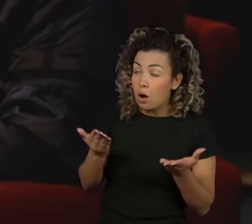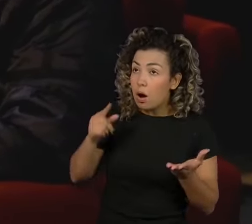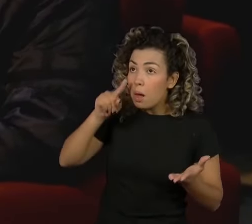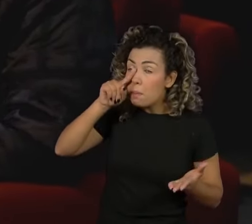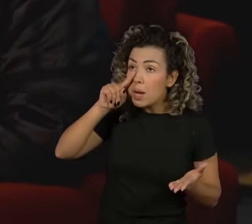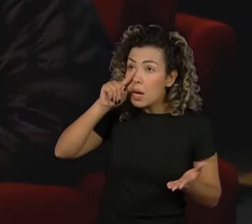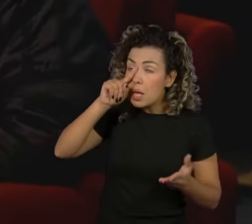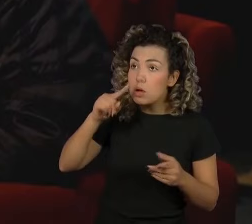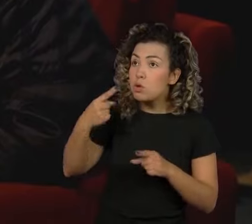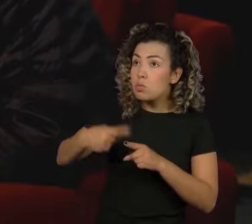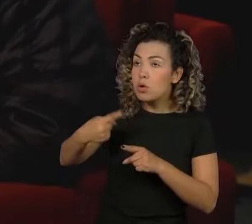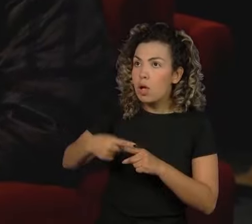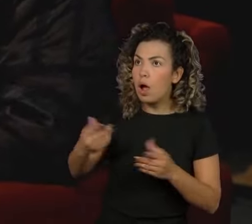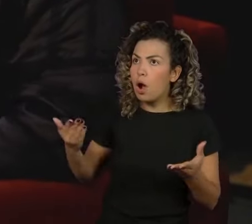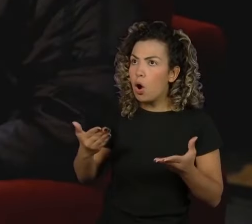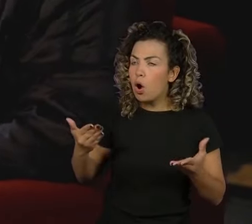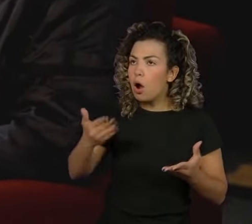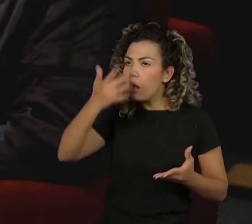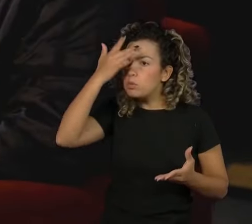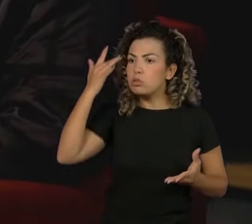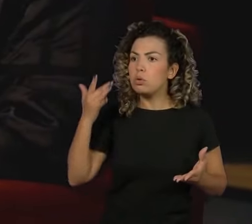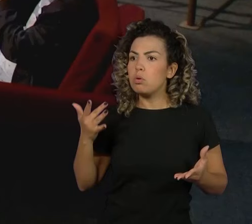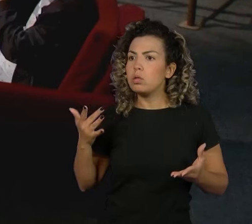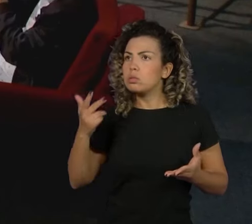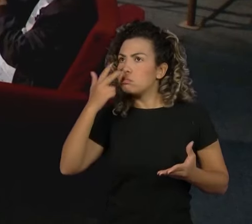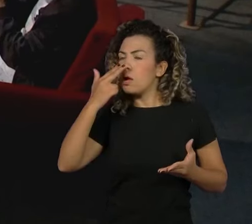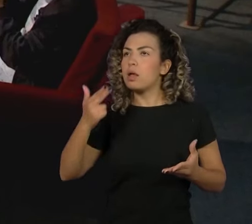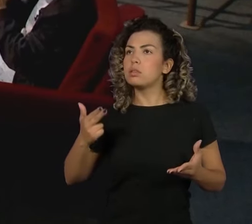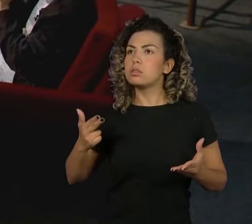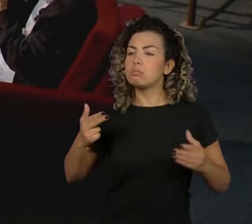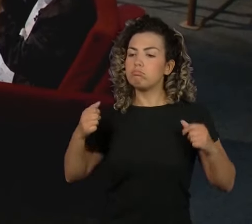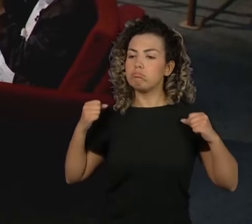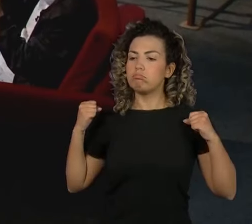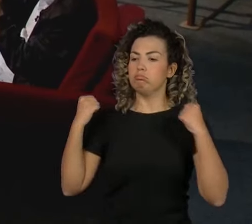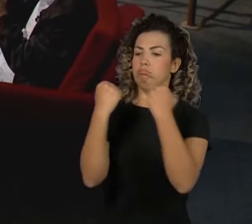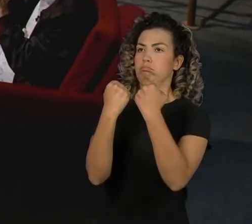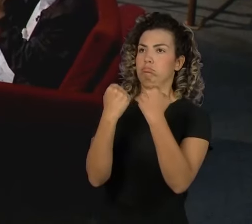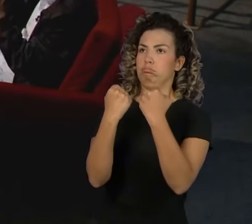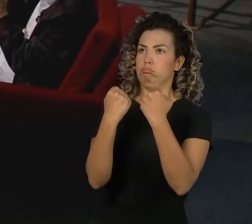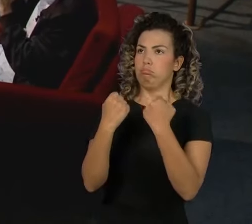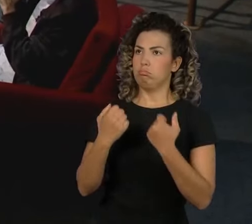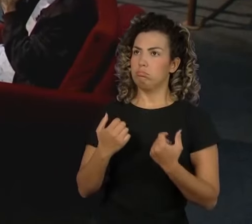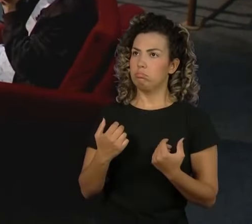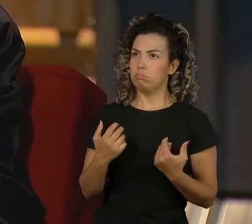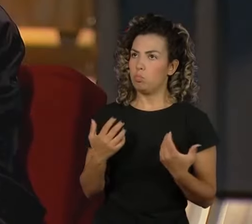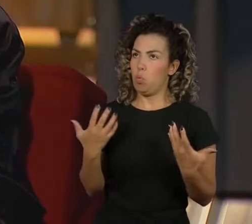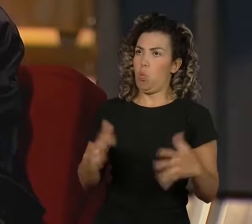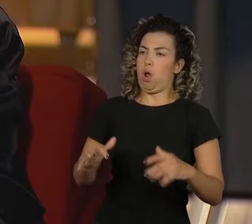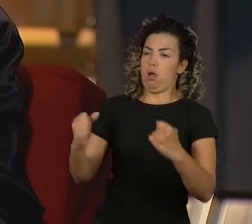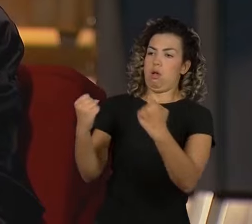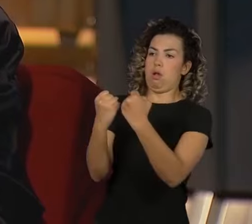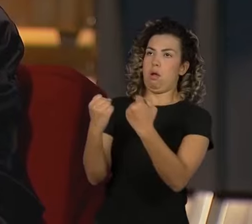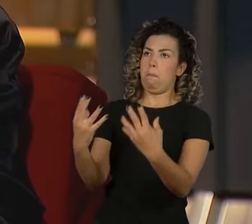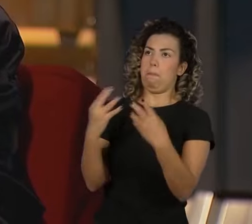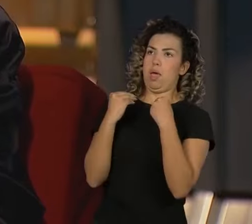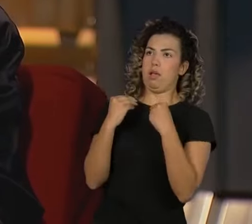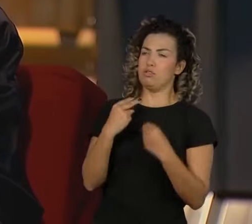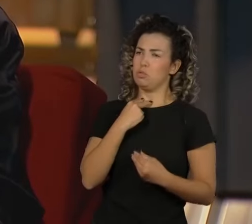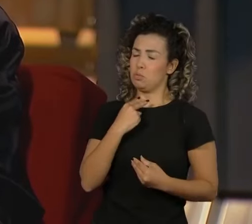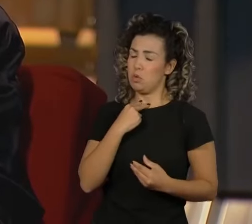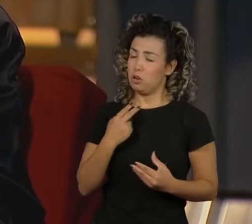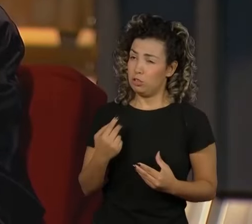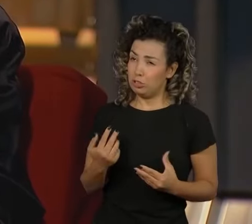do identitarismo. É um perigo isso. O identitarismo, para mim, me